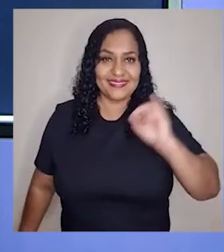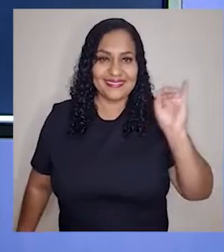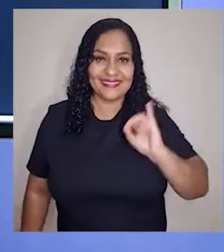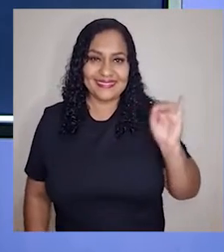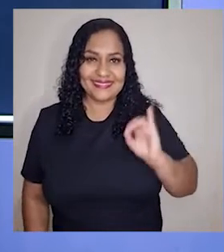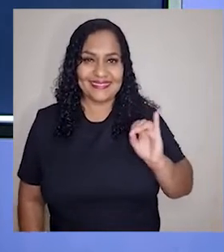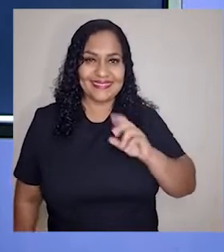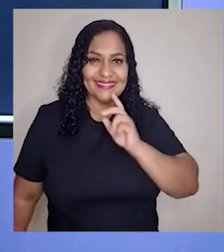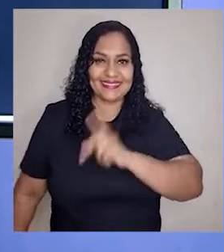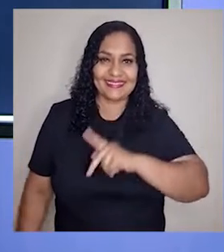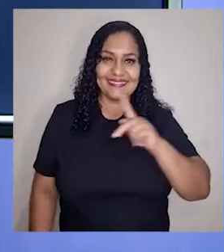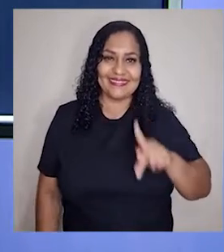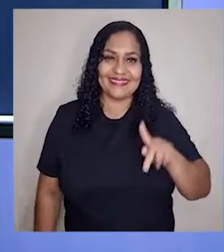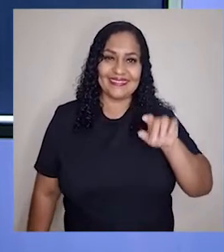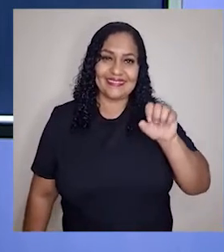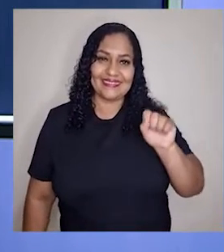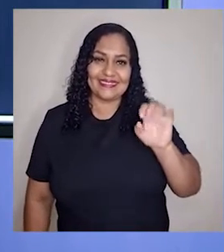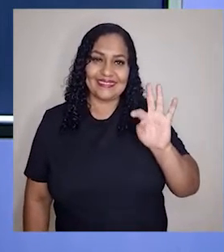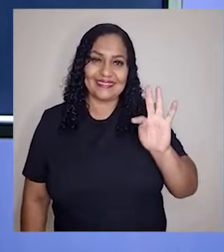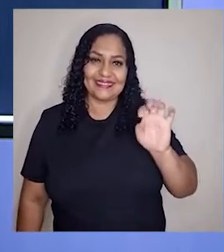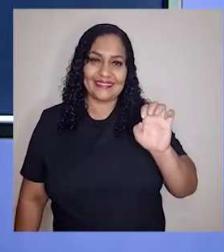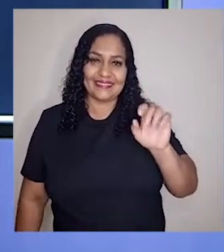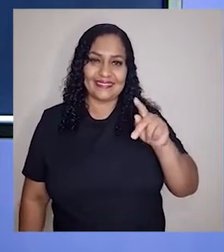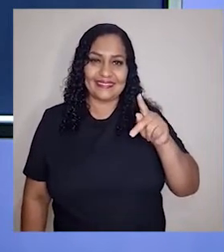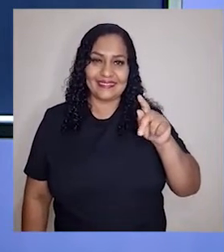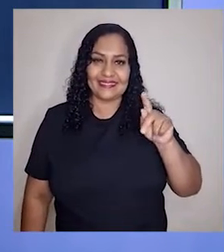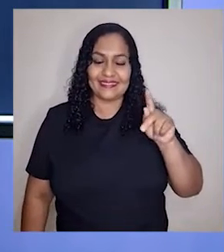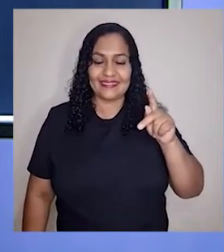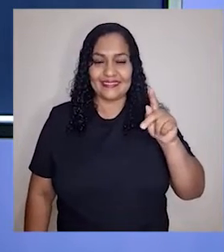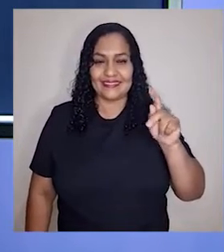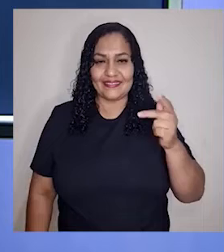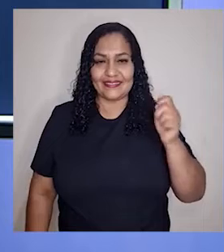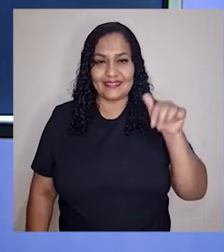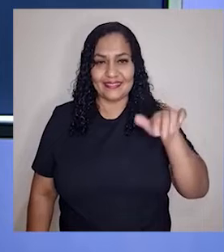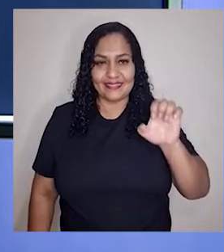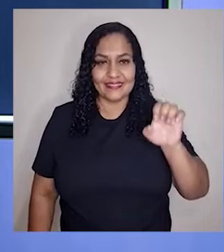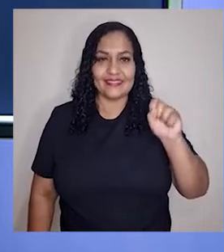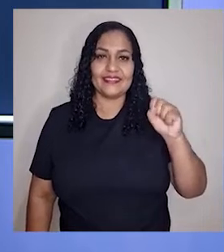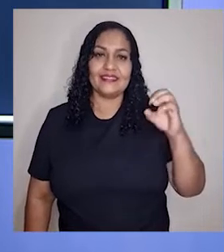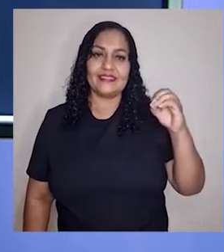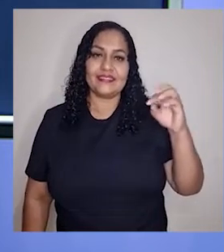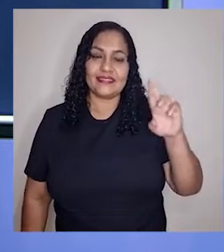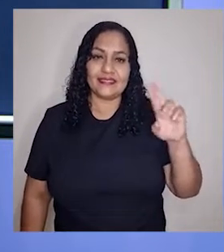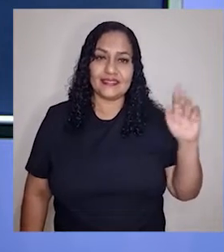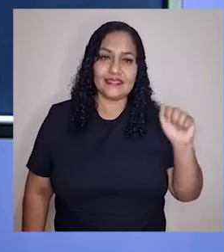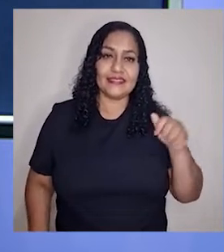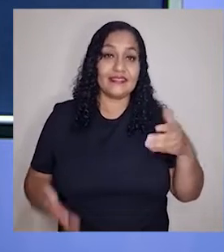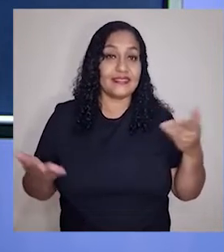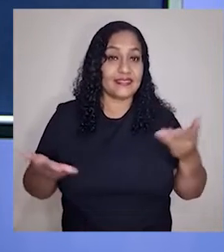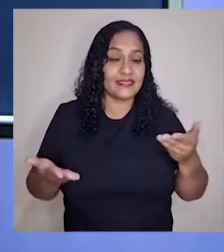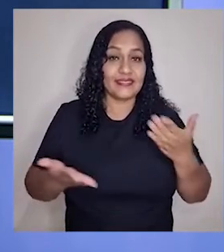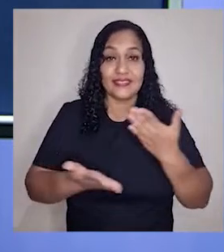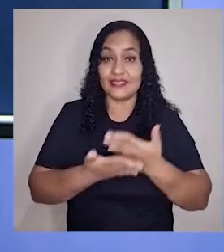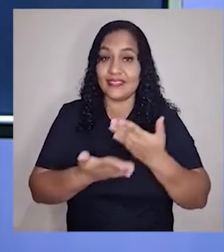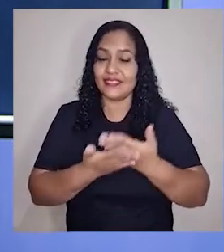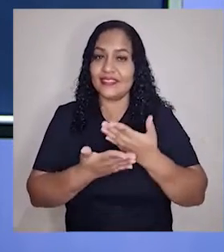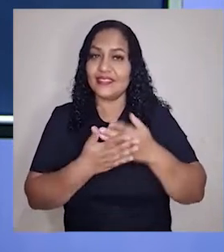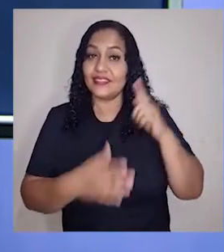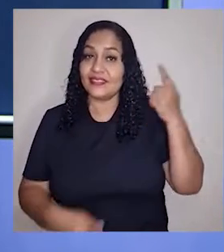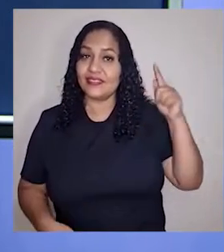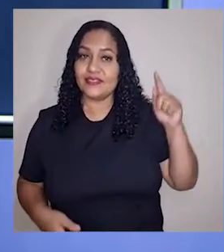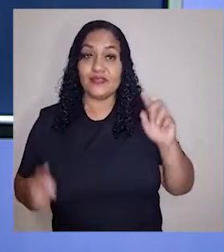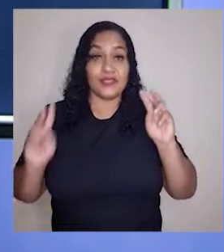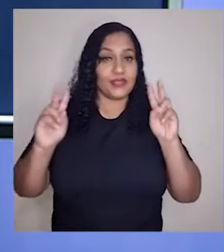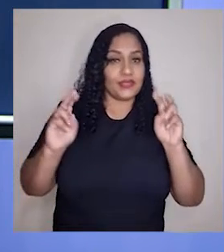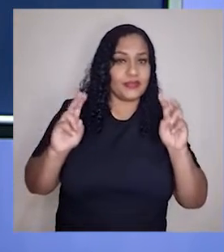Olá pessoal, professora Stephanie Sorra aqui para a gente ter mais uma aula de Geografia. E dessa vez o assunto